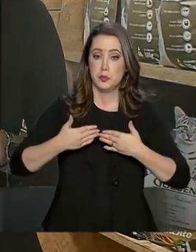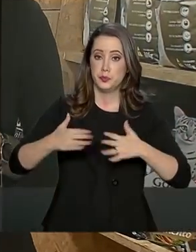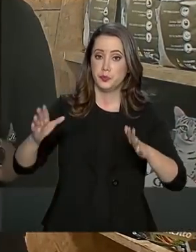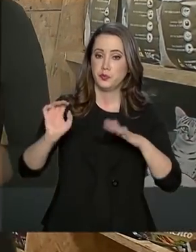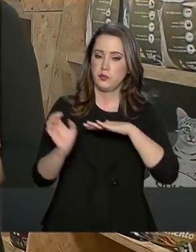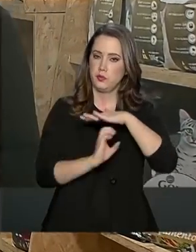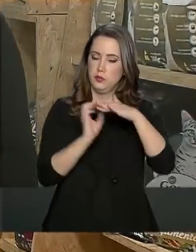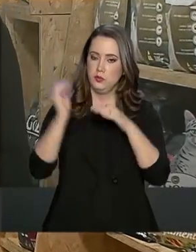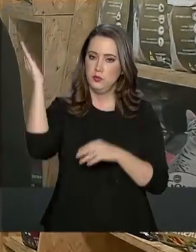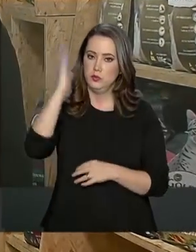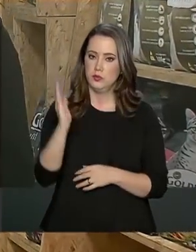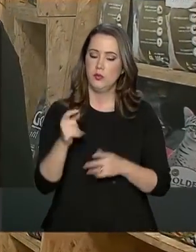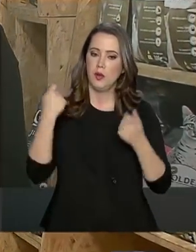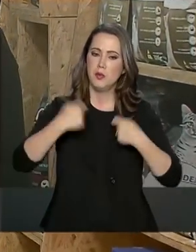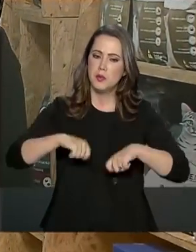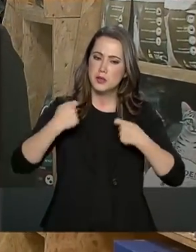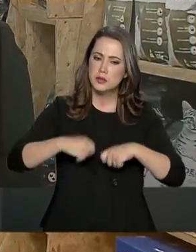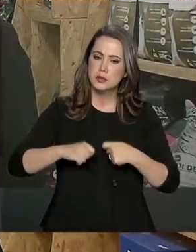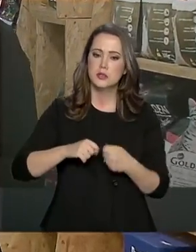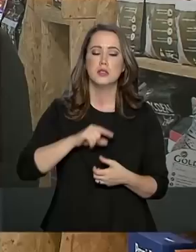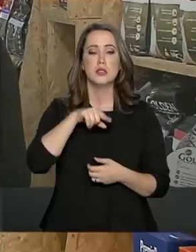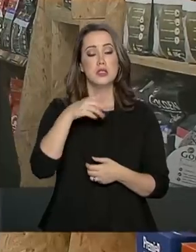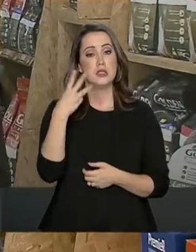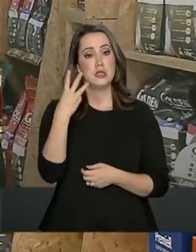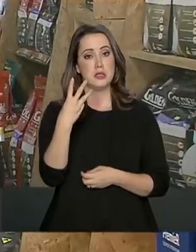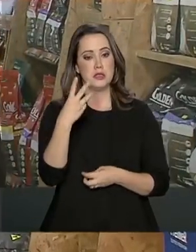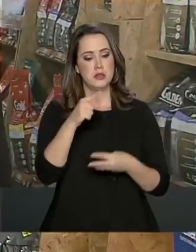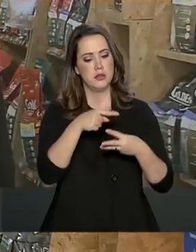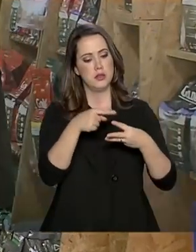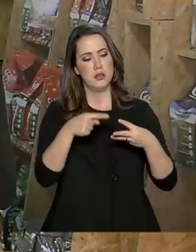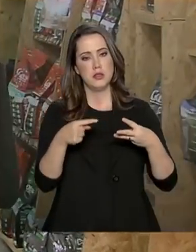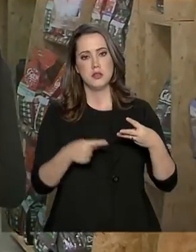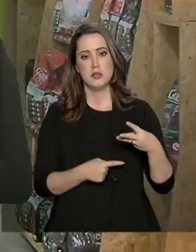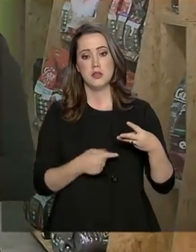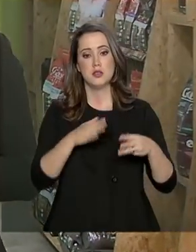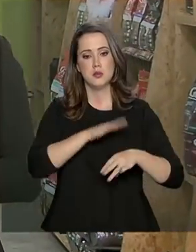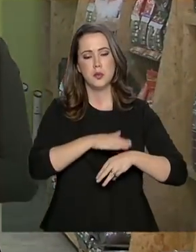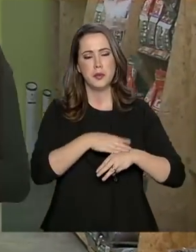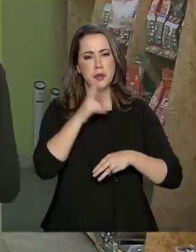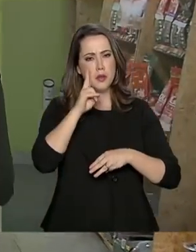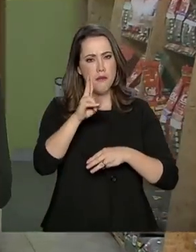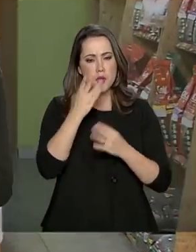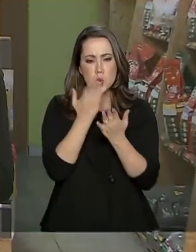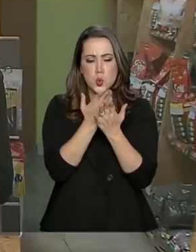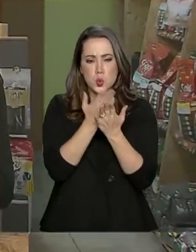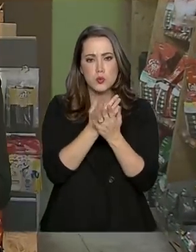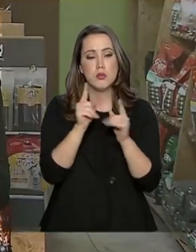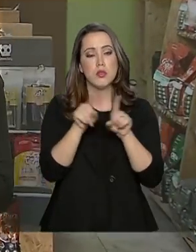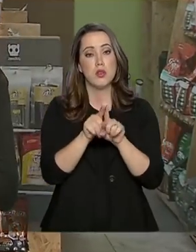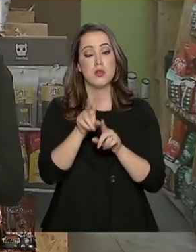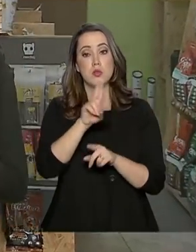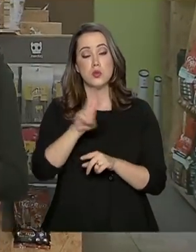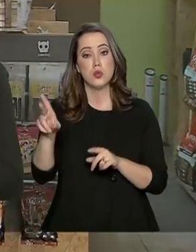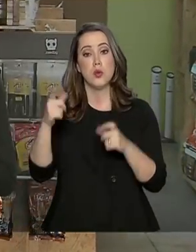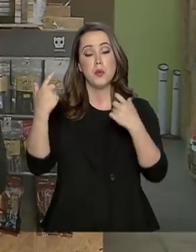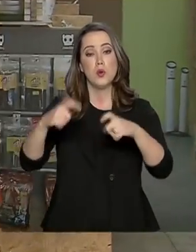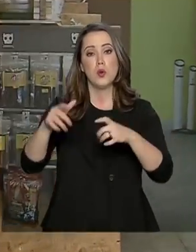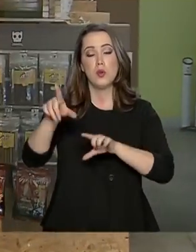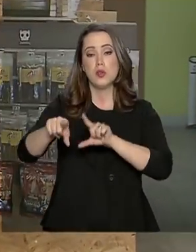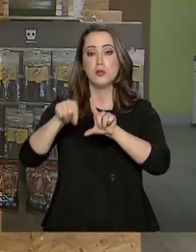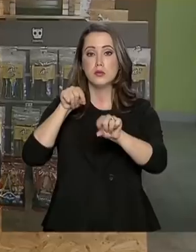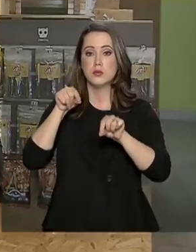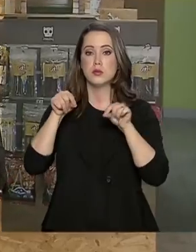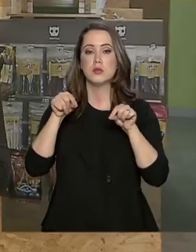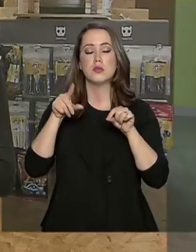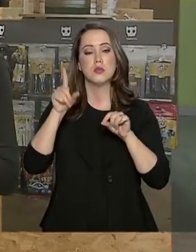empresa no Brasil, é preciso passar por pelo menos três etapas. A de viabilidade, que analisa-se o nome e o local escolhidos para